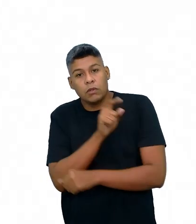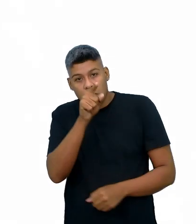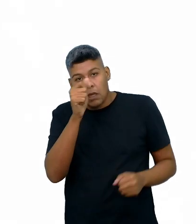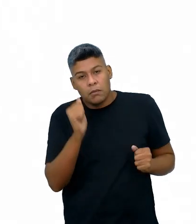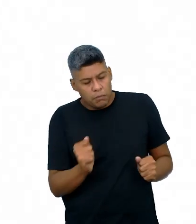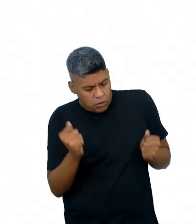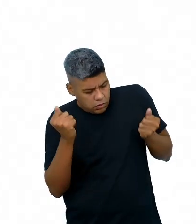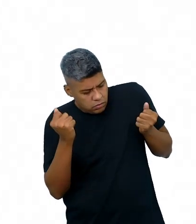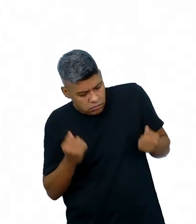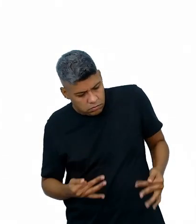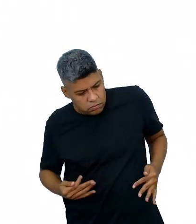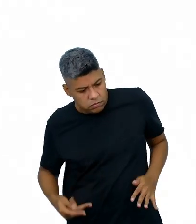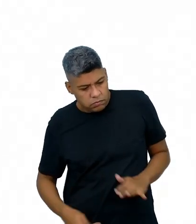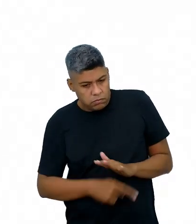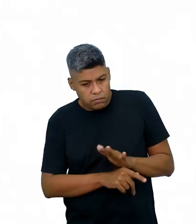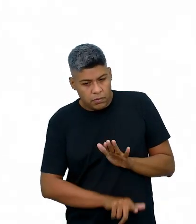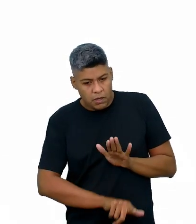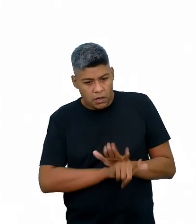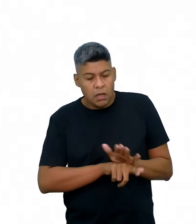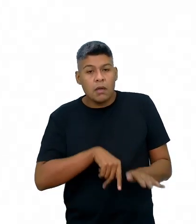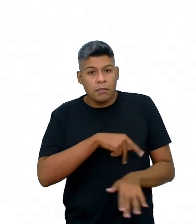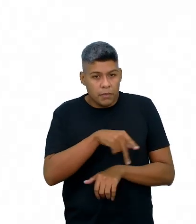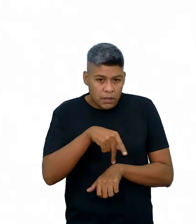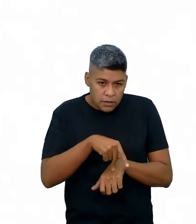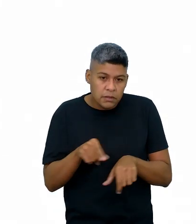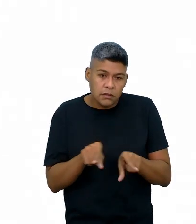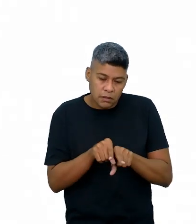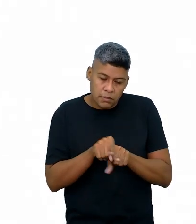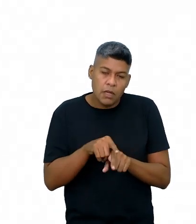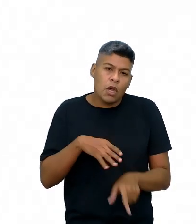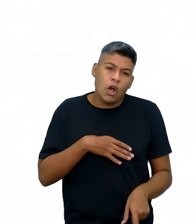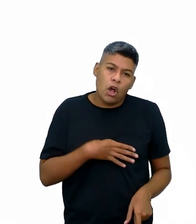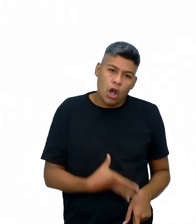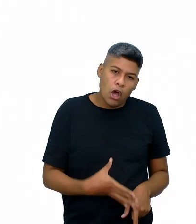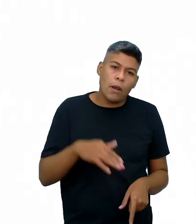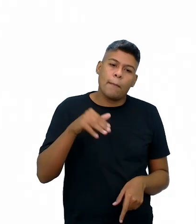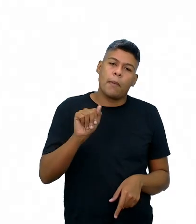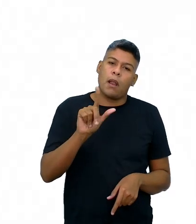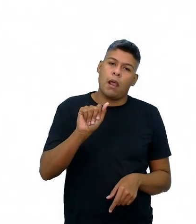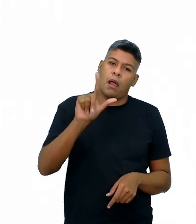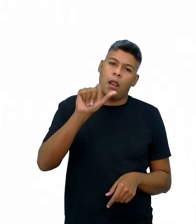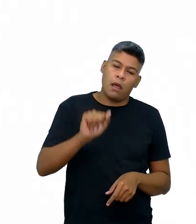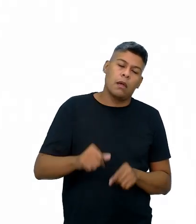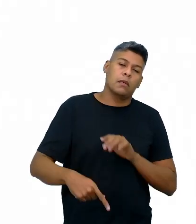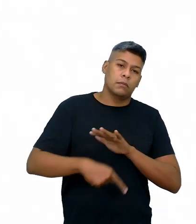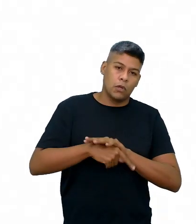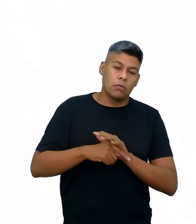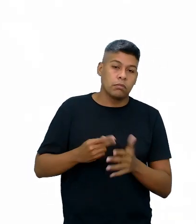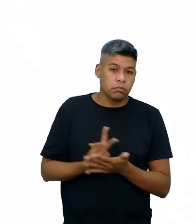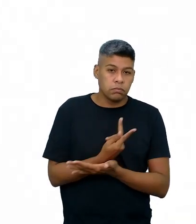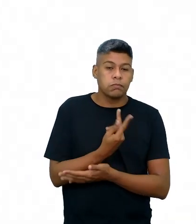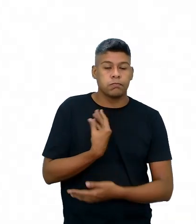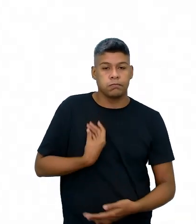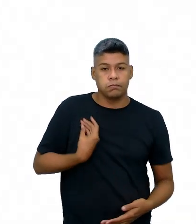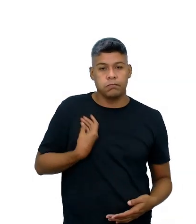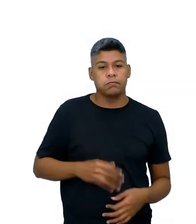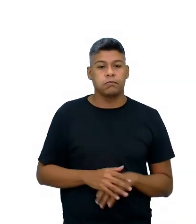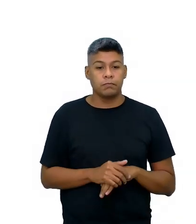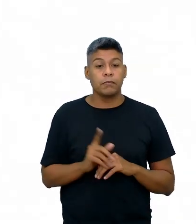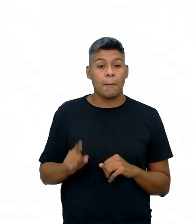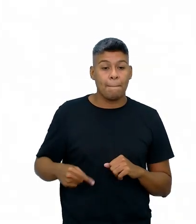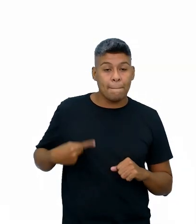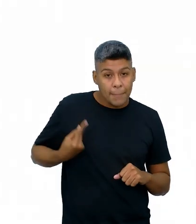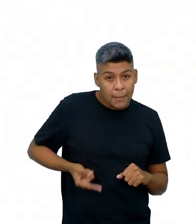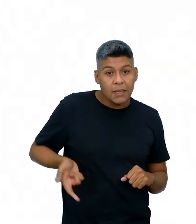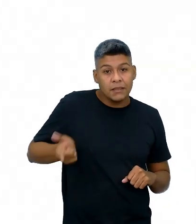posicionem a respeito das leis desse país e sobre a coragem da Malala diante dessa situação. Depois